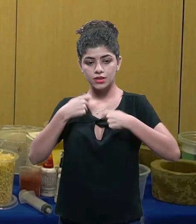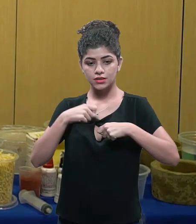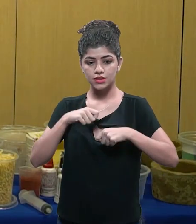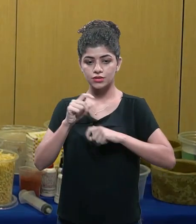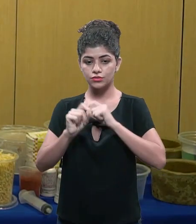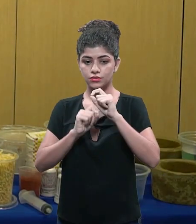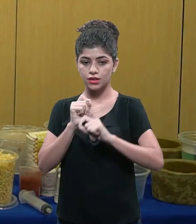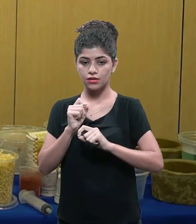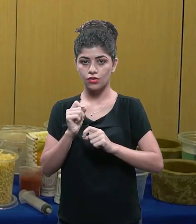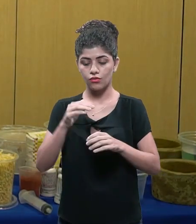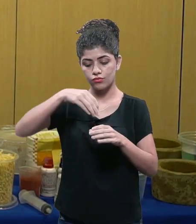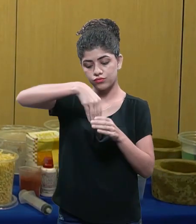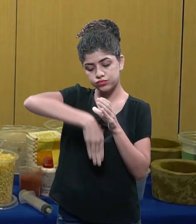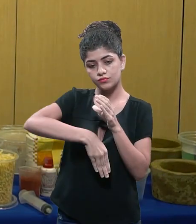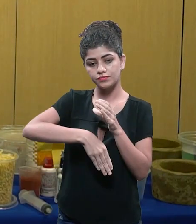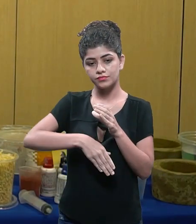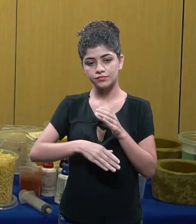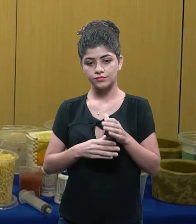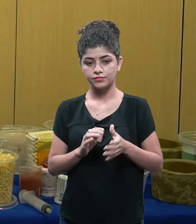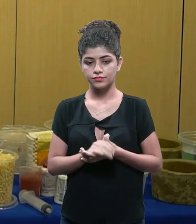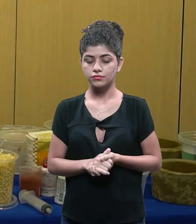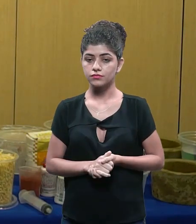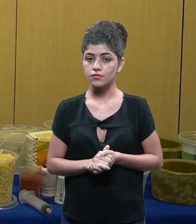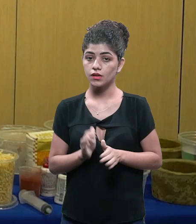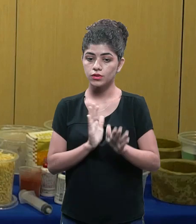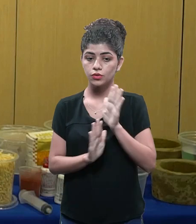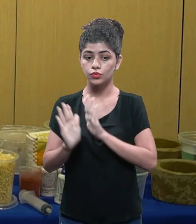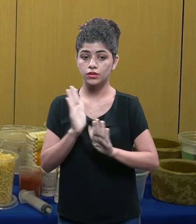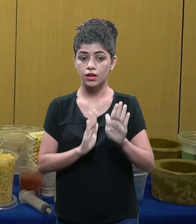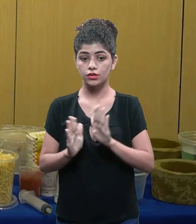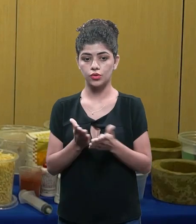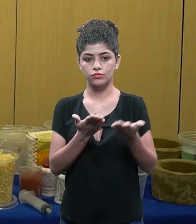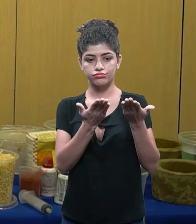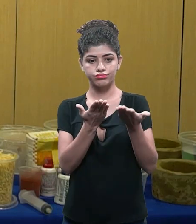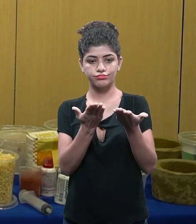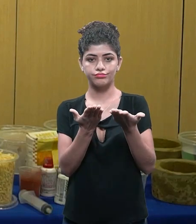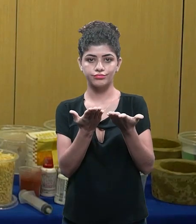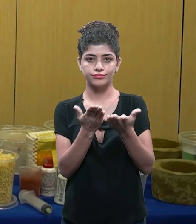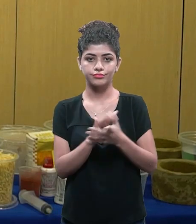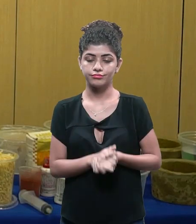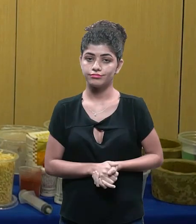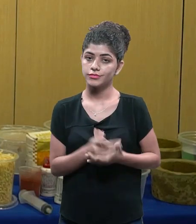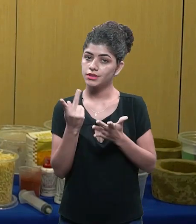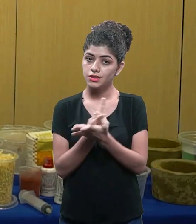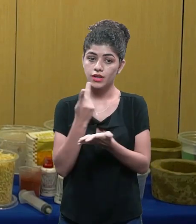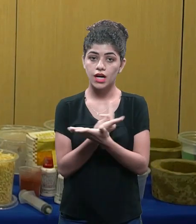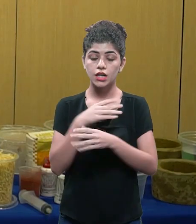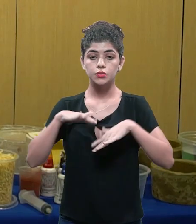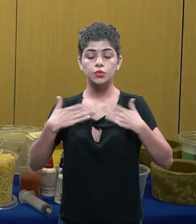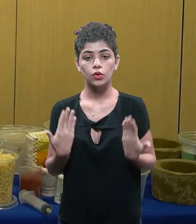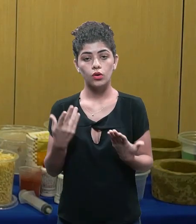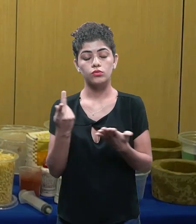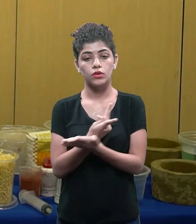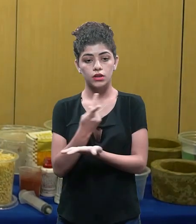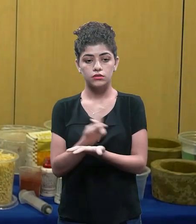que eu preciso aprofundar minha peça porque se eu não aprofundar muito pouco acontece isso bem aqui qual